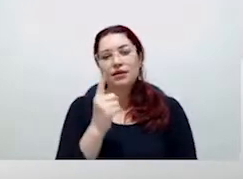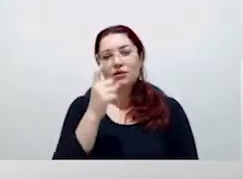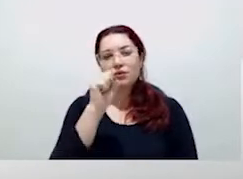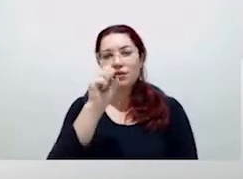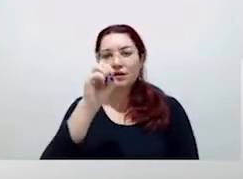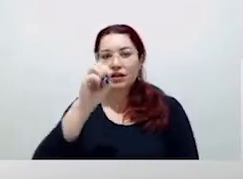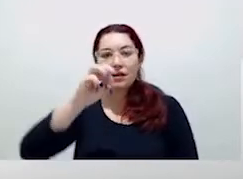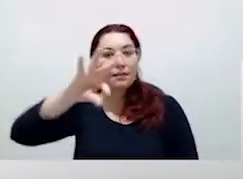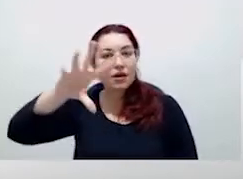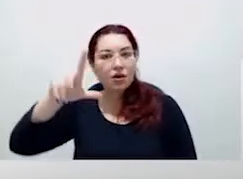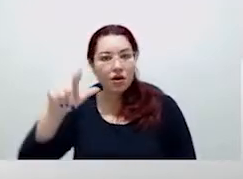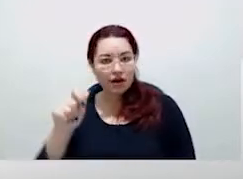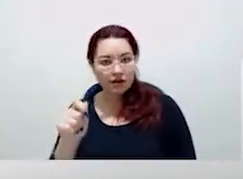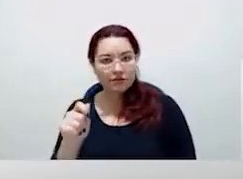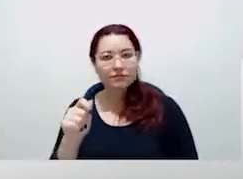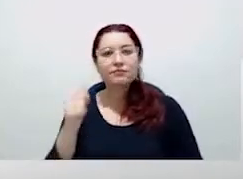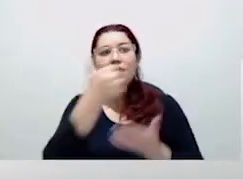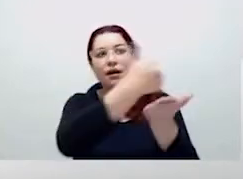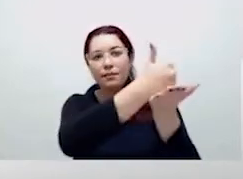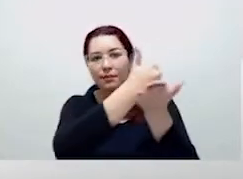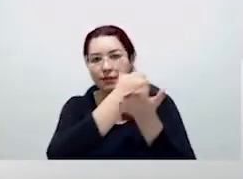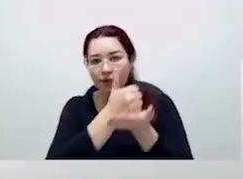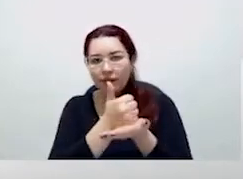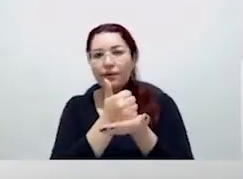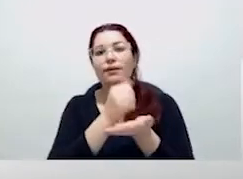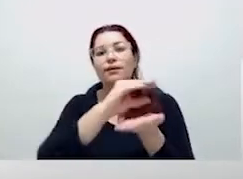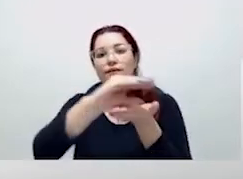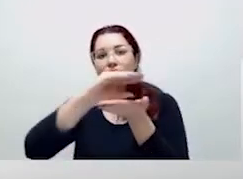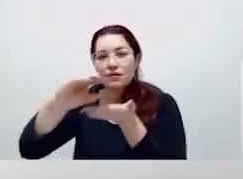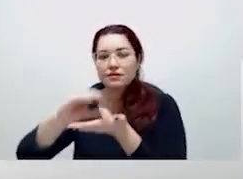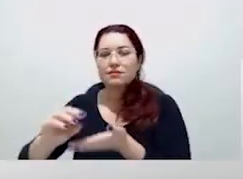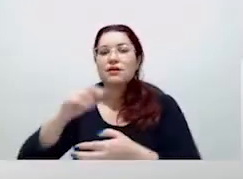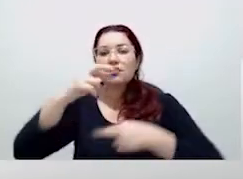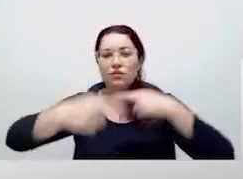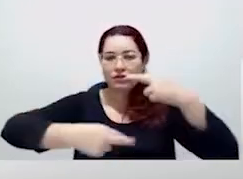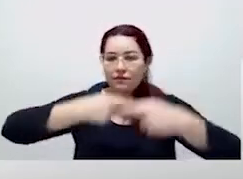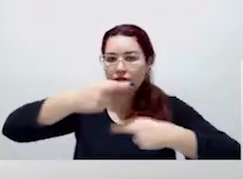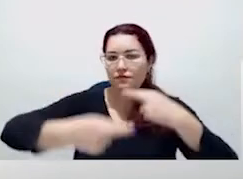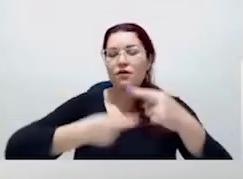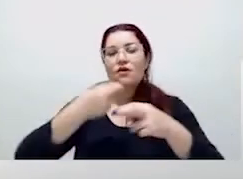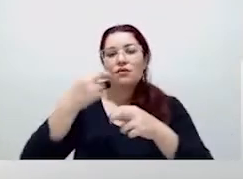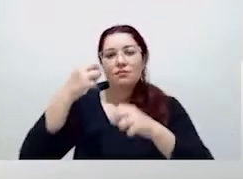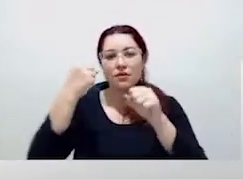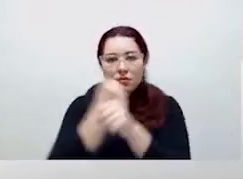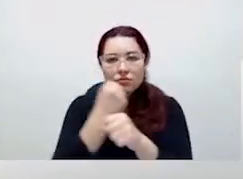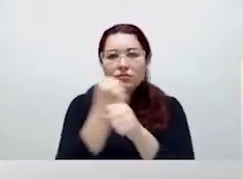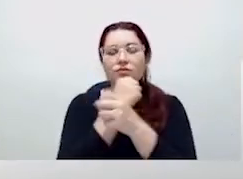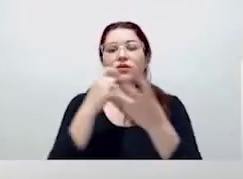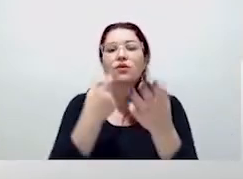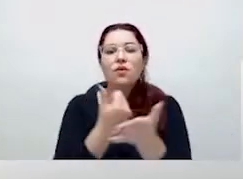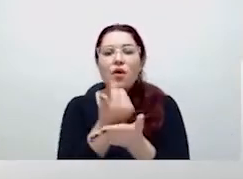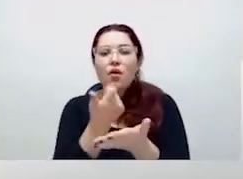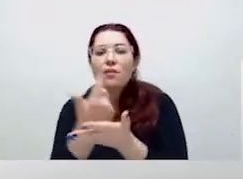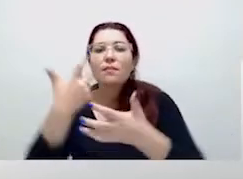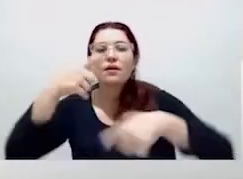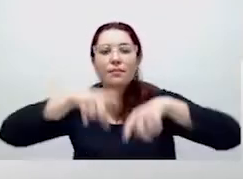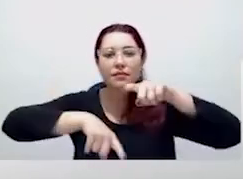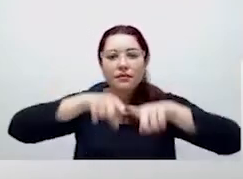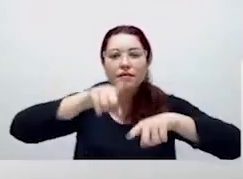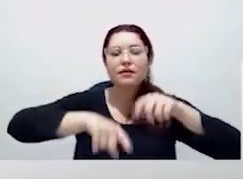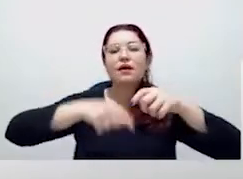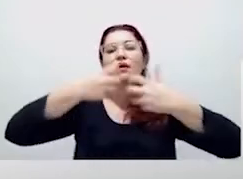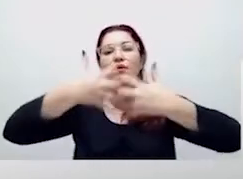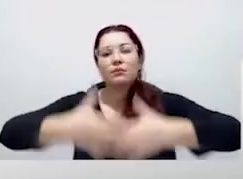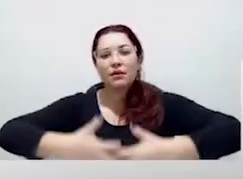praticamente, com apoio financeiro para a execução de obras, aquisição de equipamentos, atendimento em